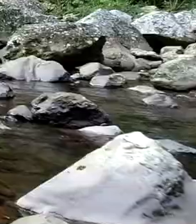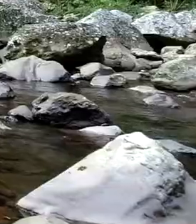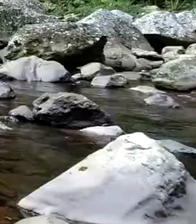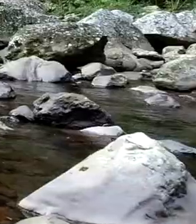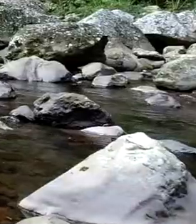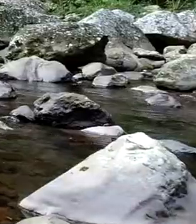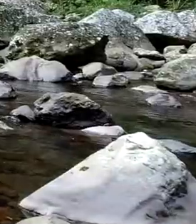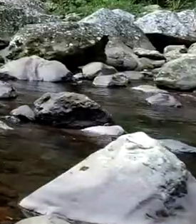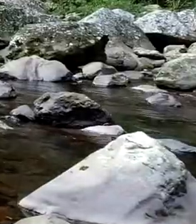Tchau. Tchau. Tchau. Tchau.